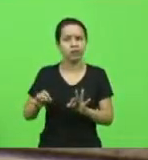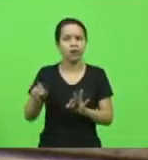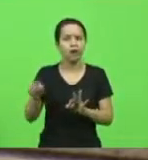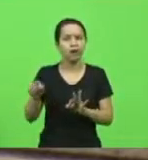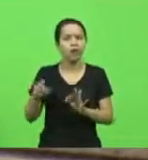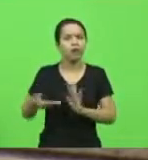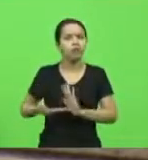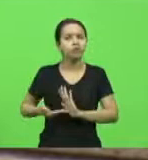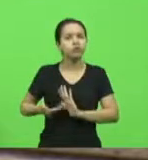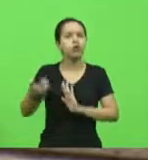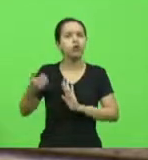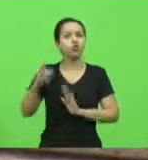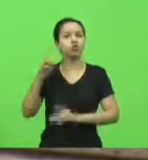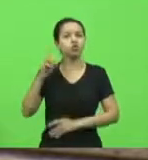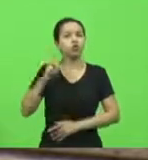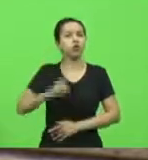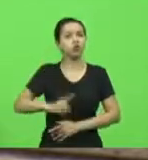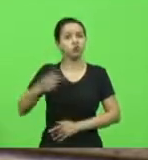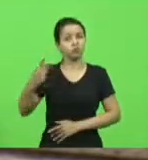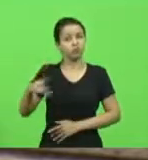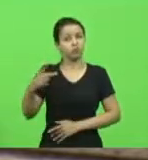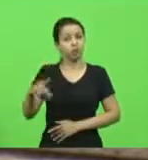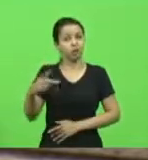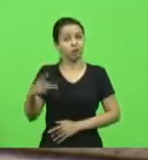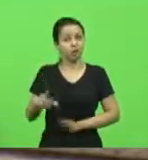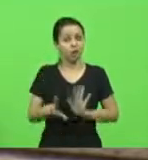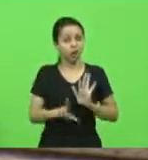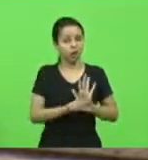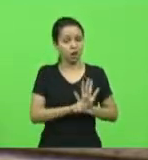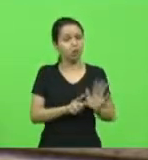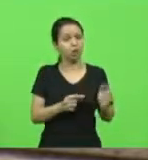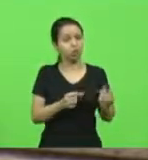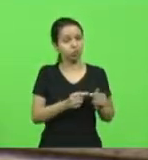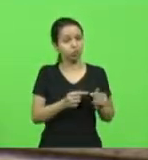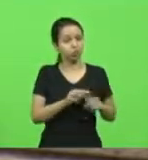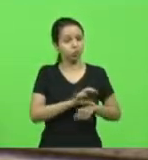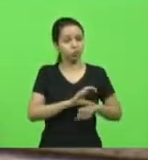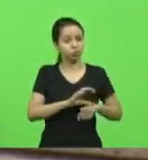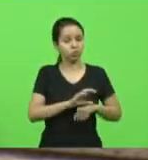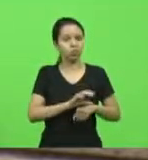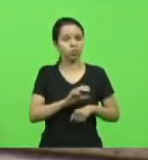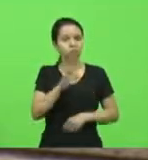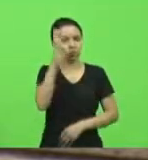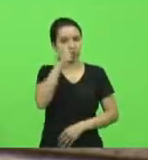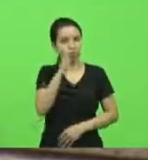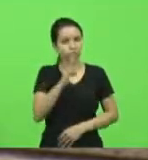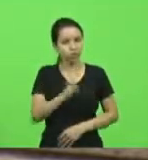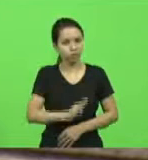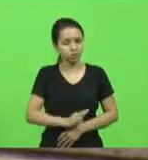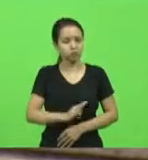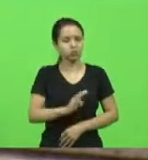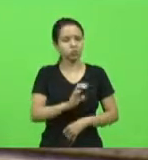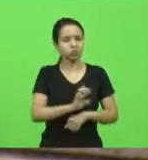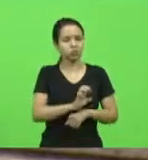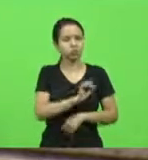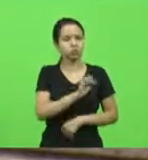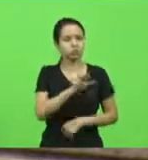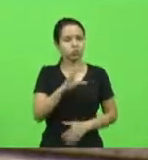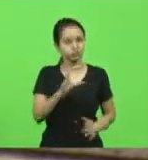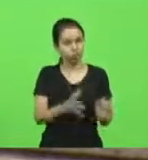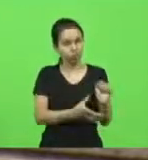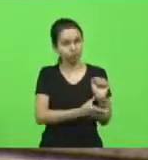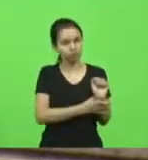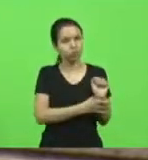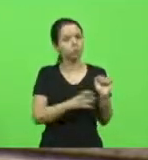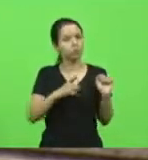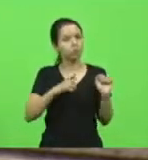que a Constituição do Brasil e a Constituição do Estado de Santa Catarina lhe assegura de ele poder,